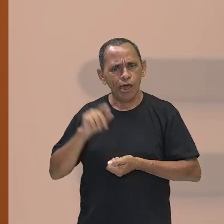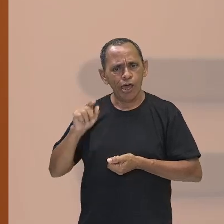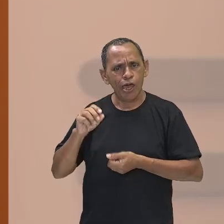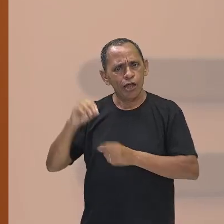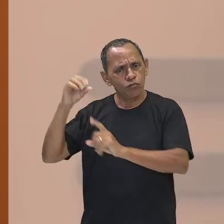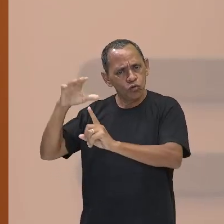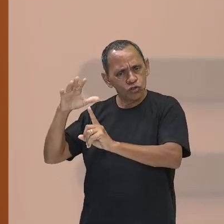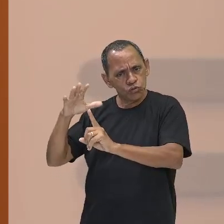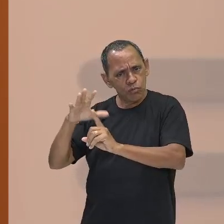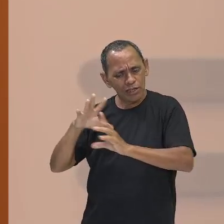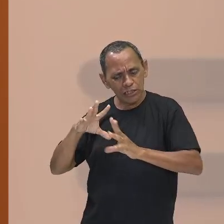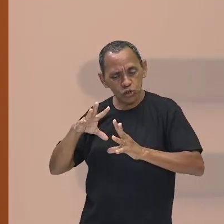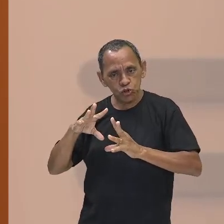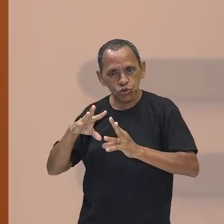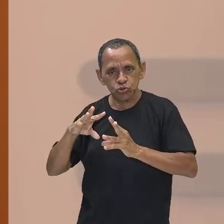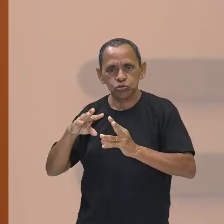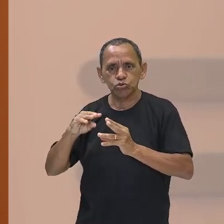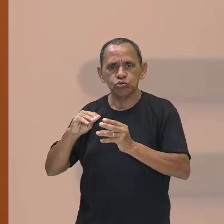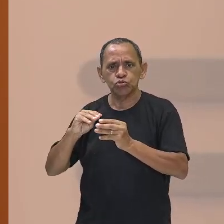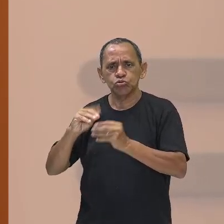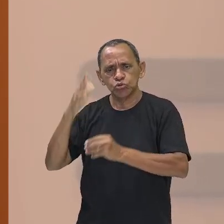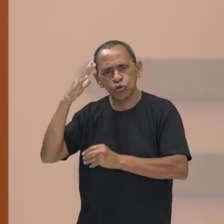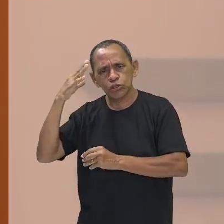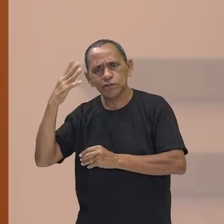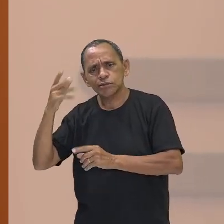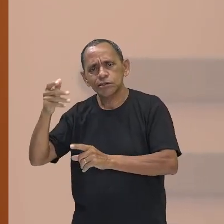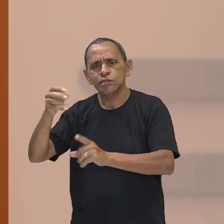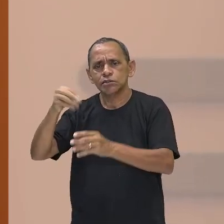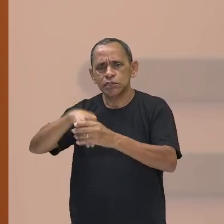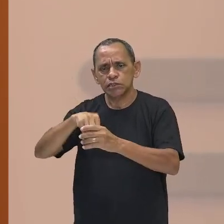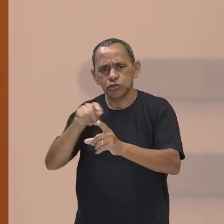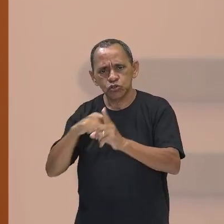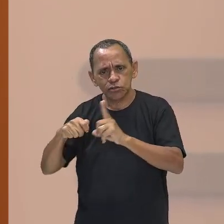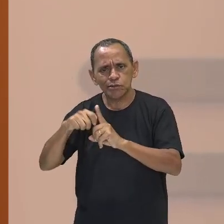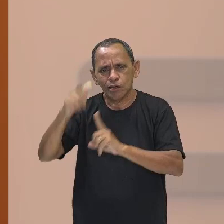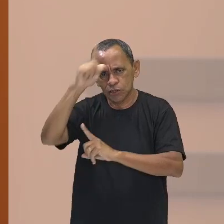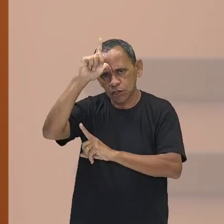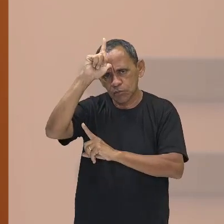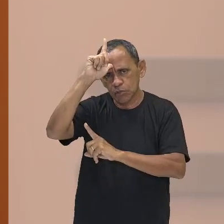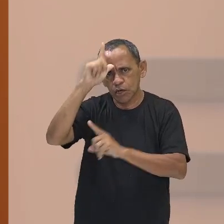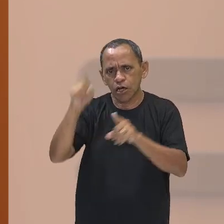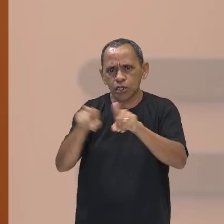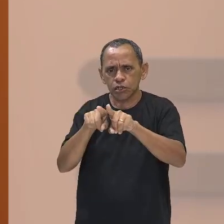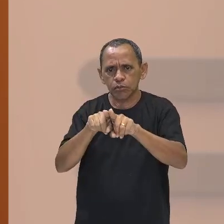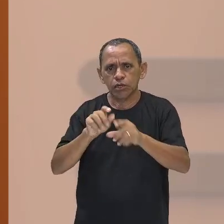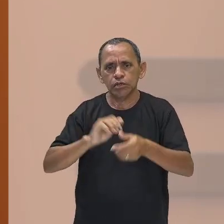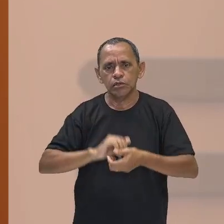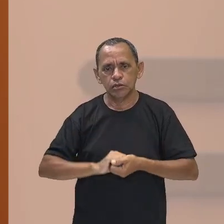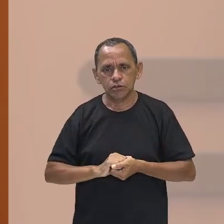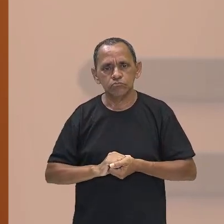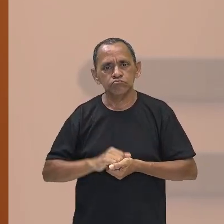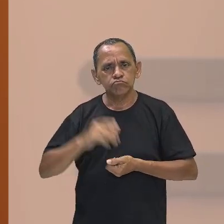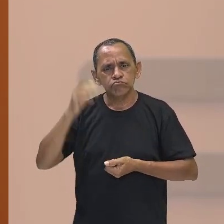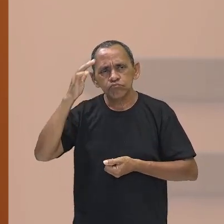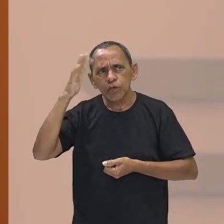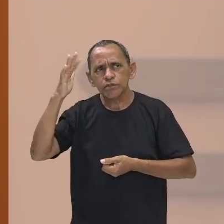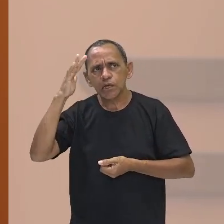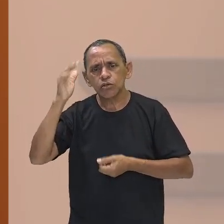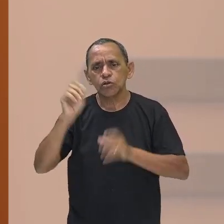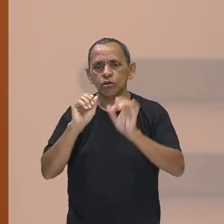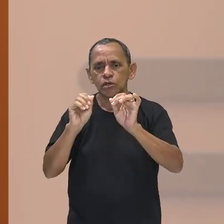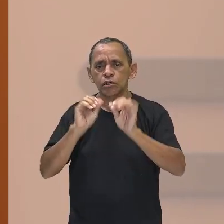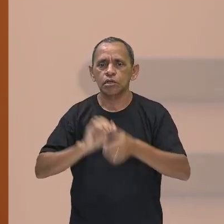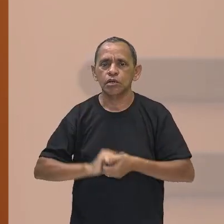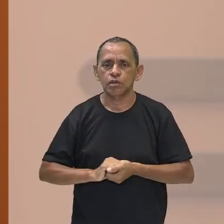por todo aquilo que está acontecendo aí na sociedade alemã. Ele é um pensador que vai